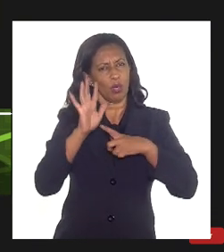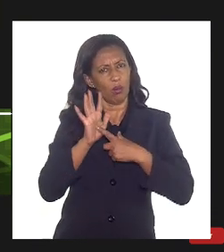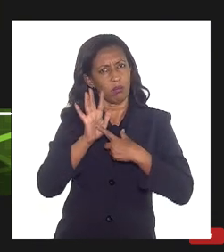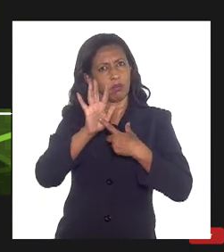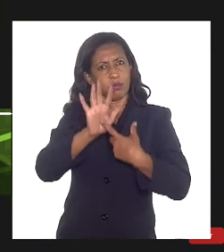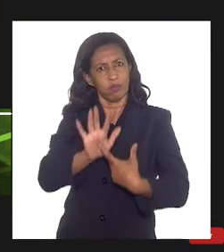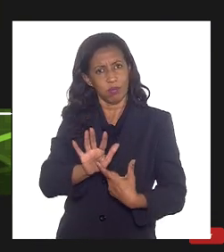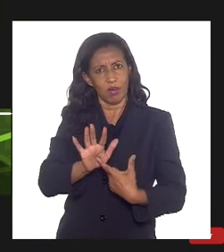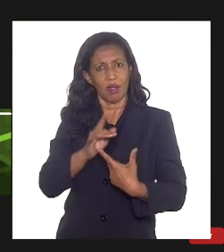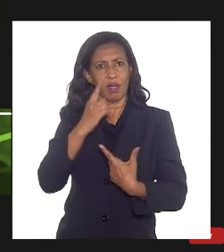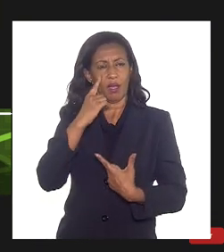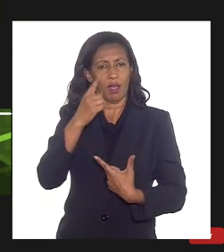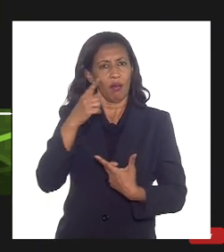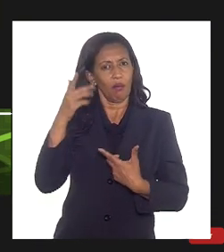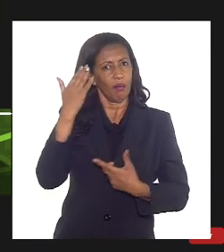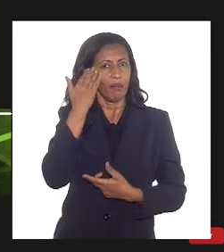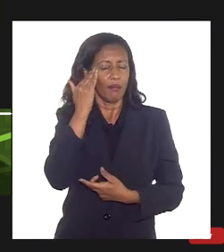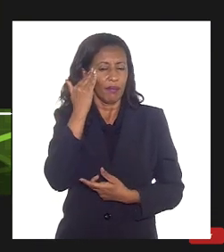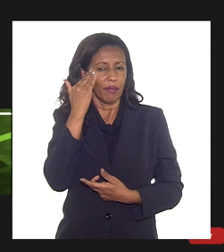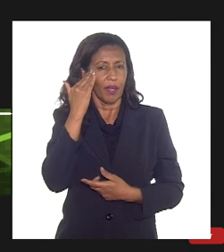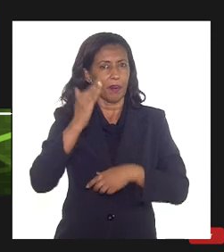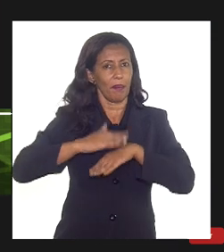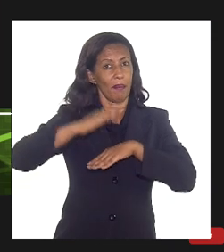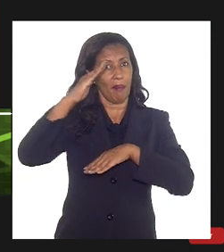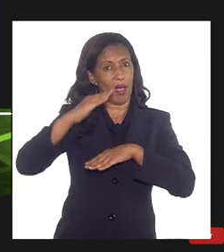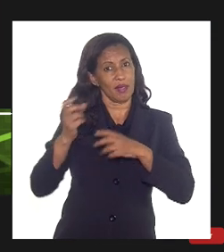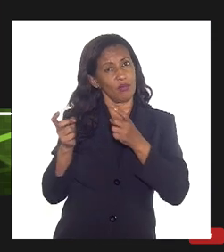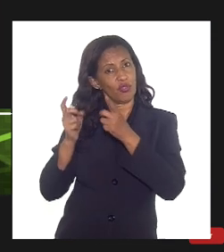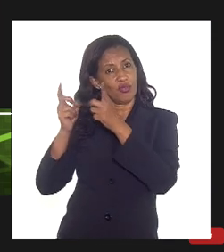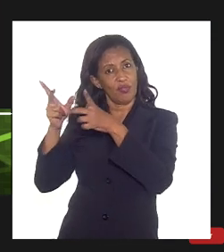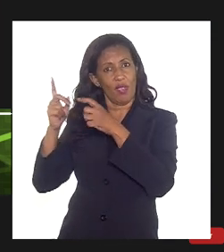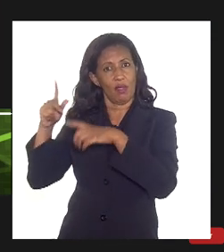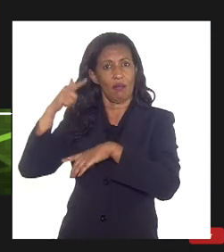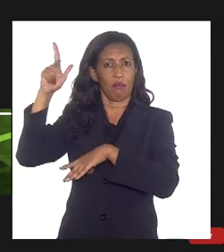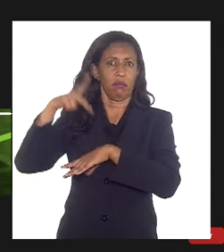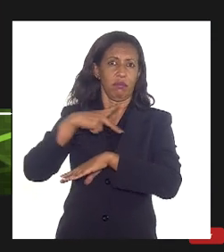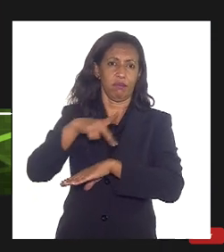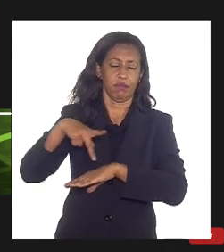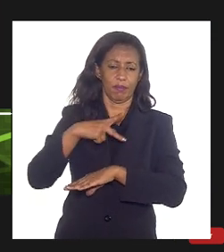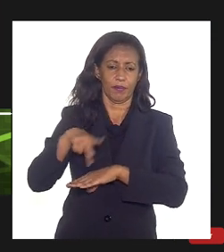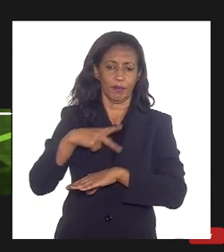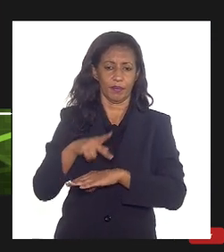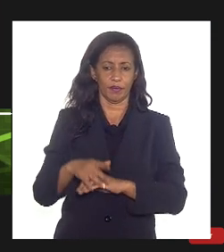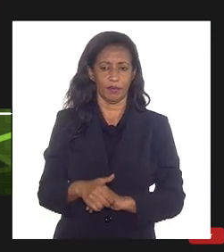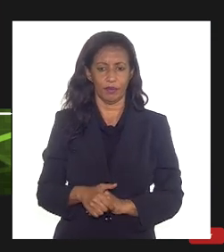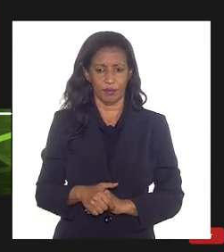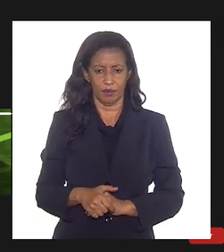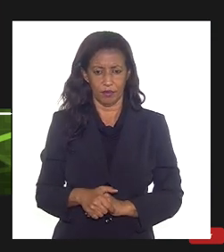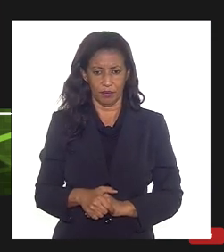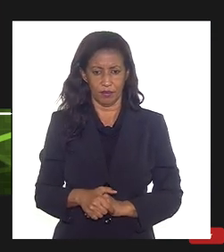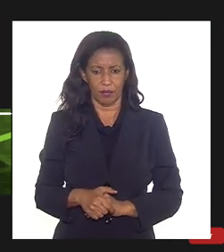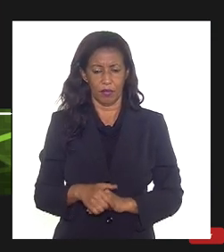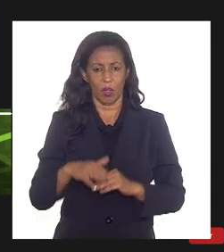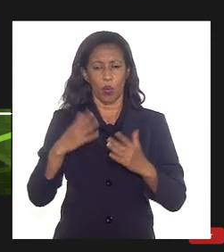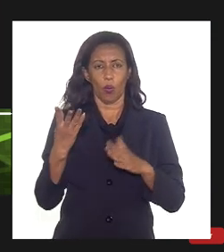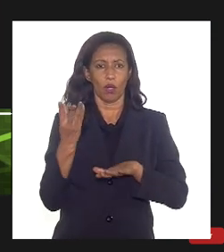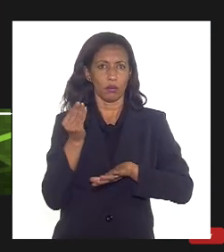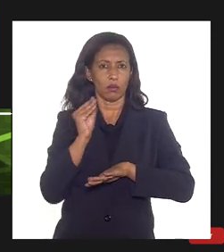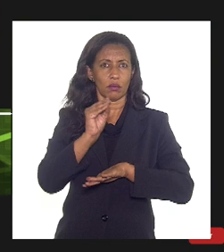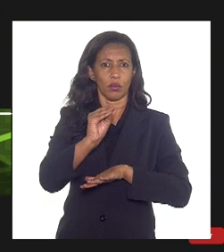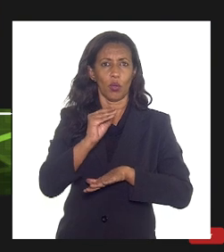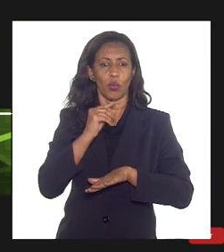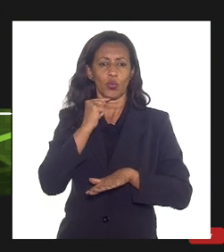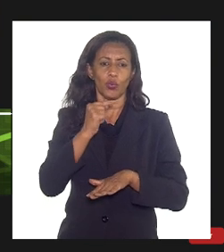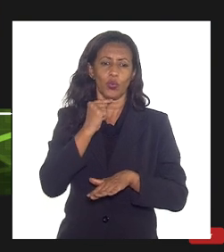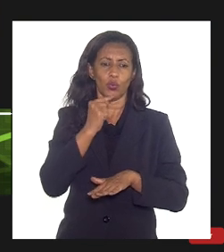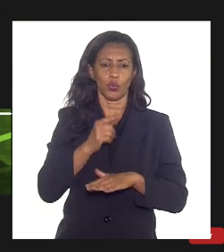em termos de possibilidade máxima de exportação né então quando se coloca ah não não consegue é mais ou menos